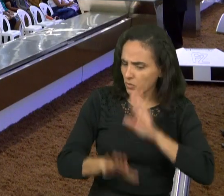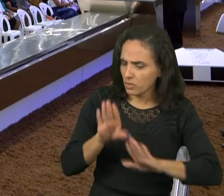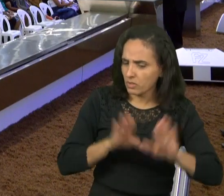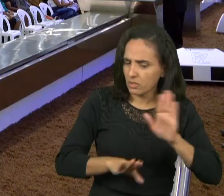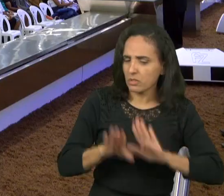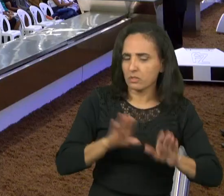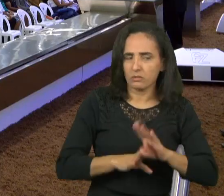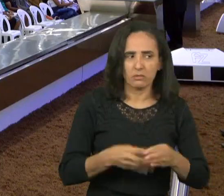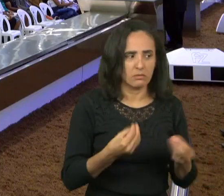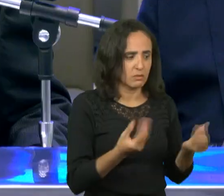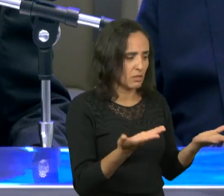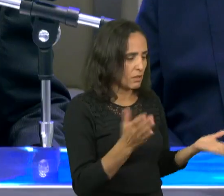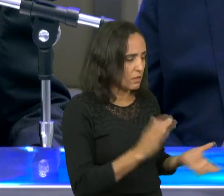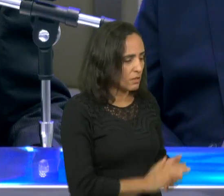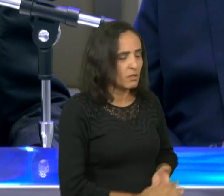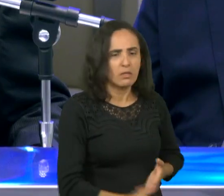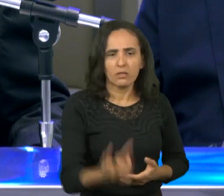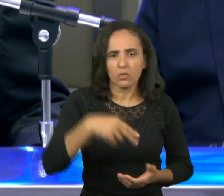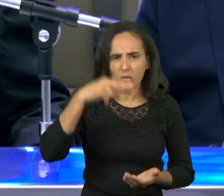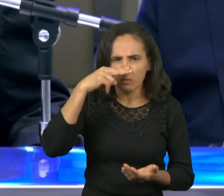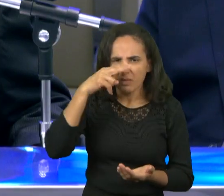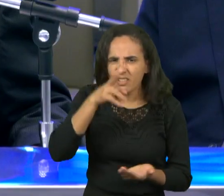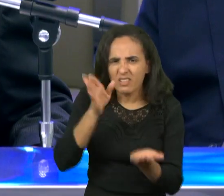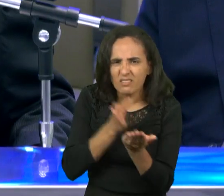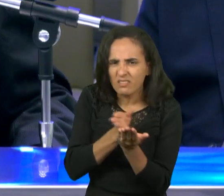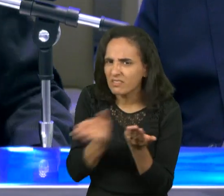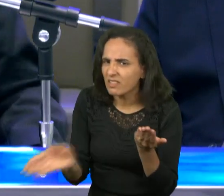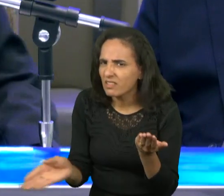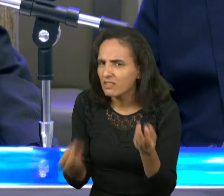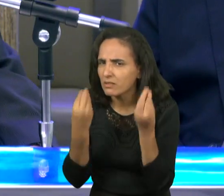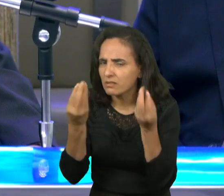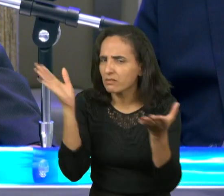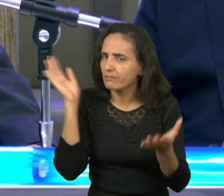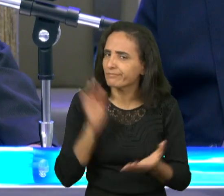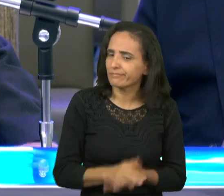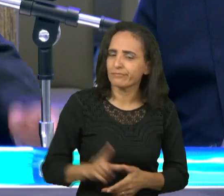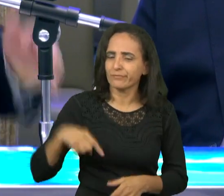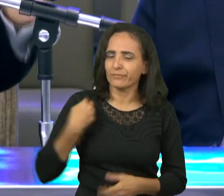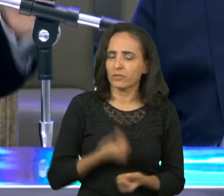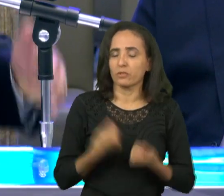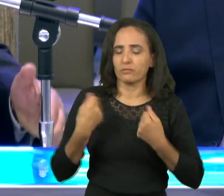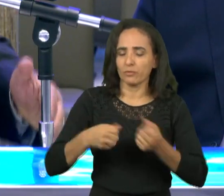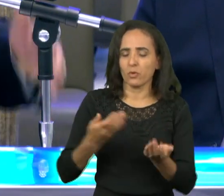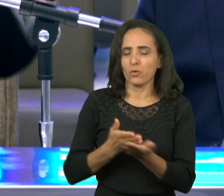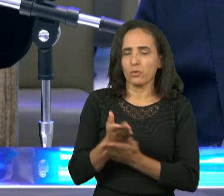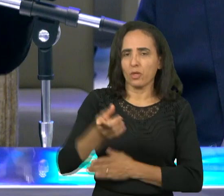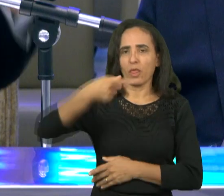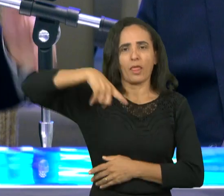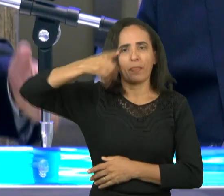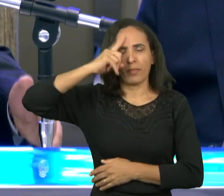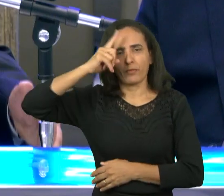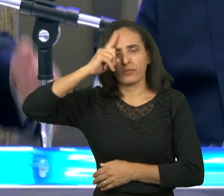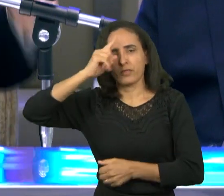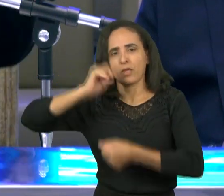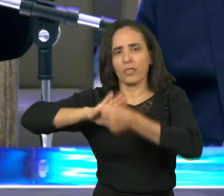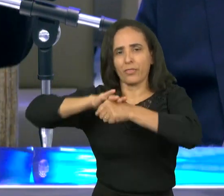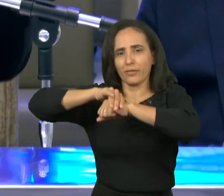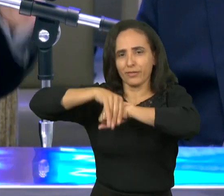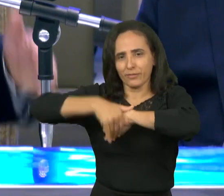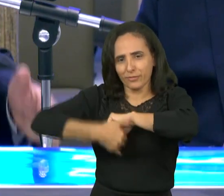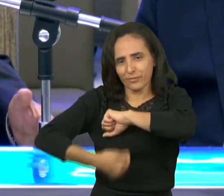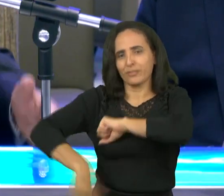crente não pode ter tempo para se desviar irmãos o crente tem que andar de dia e de noite